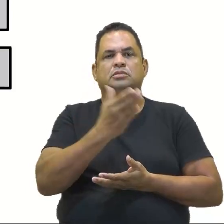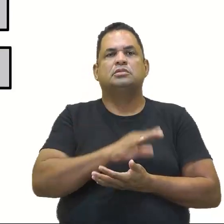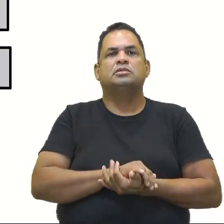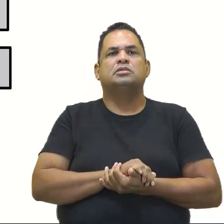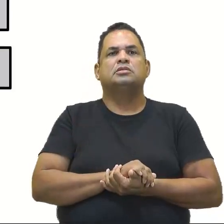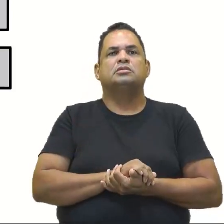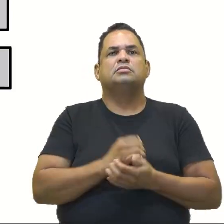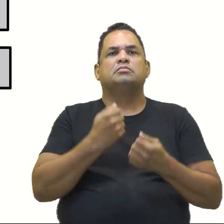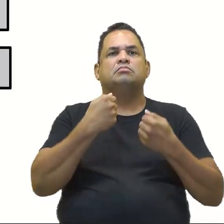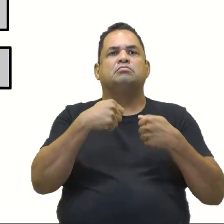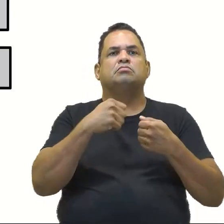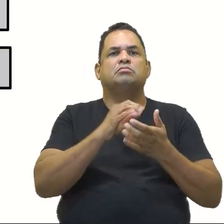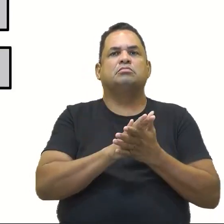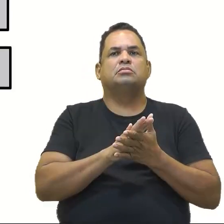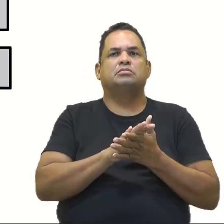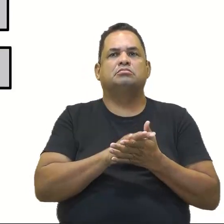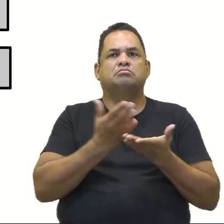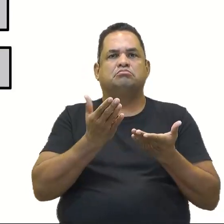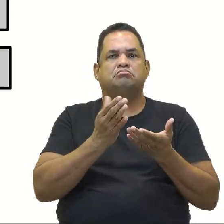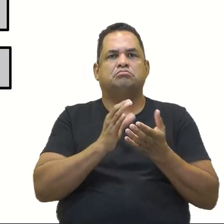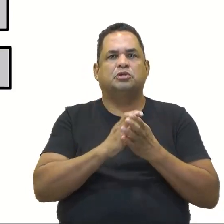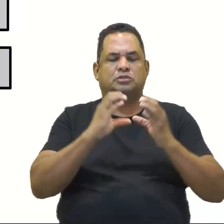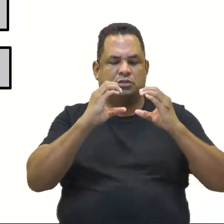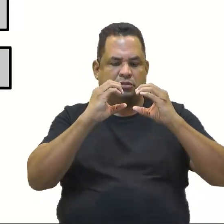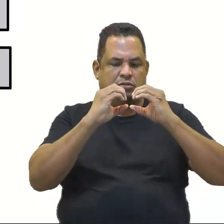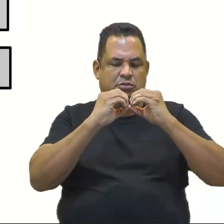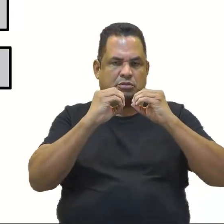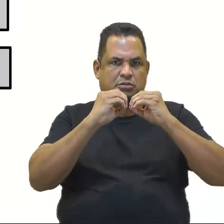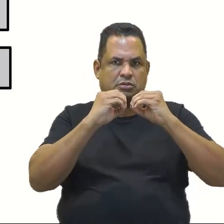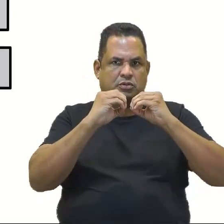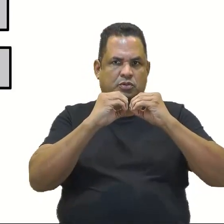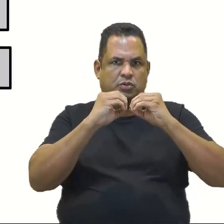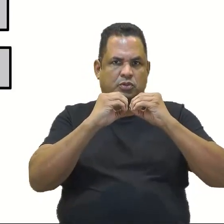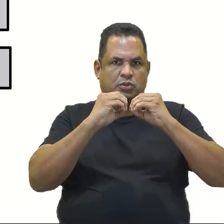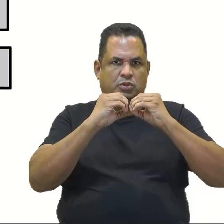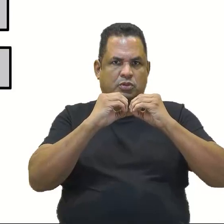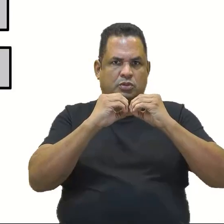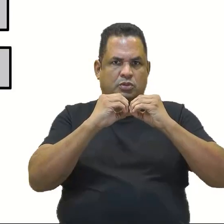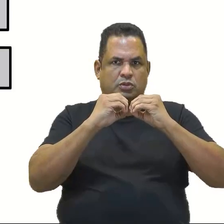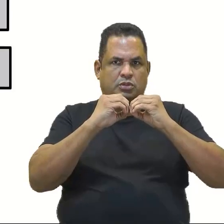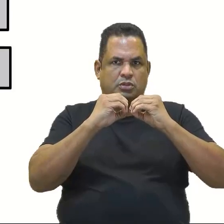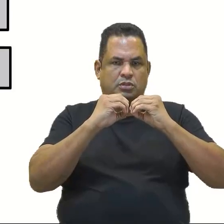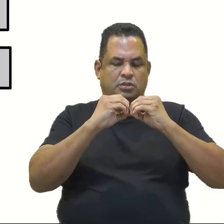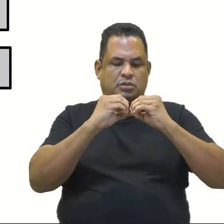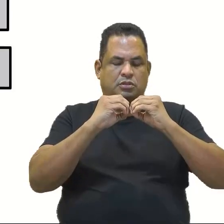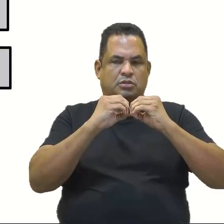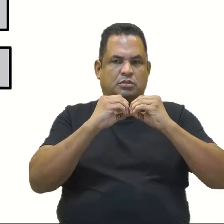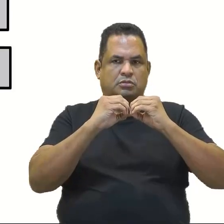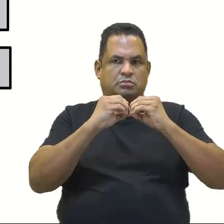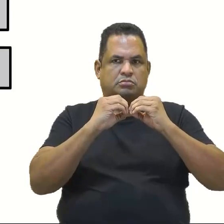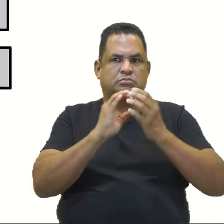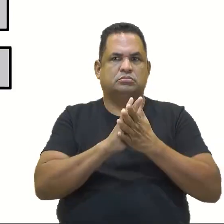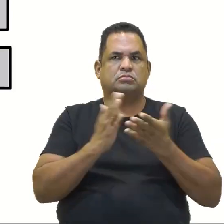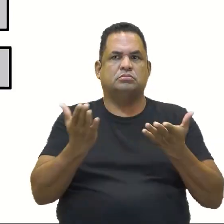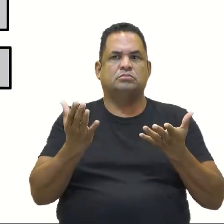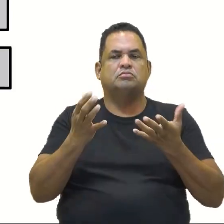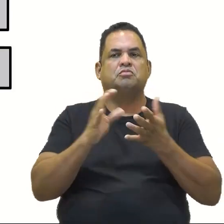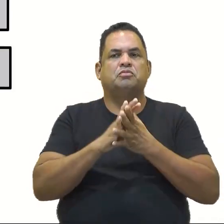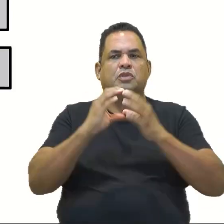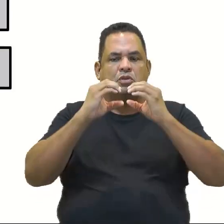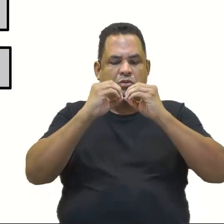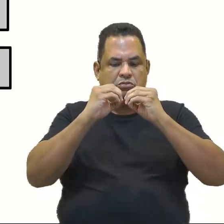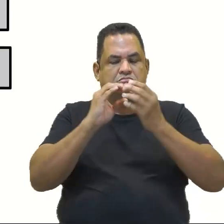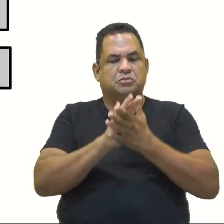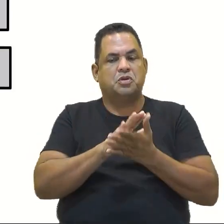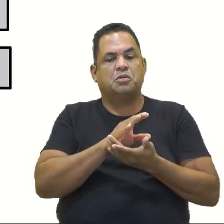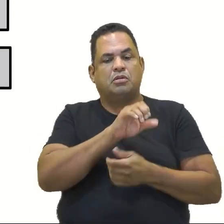a gente pode ter a igualdade de conjuntos, que é praticamente quando a gente tem exatamente o conjunto A pertencendo, né? Igual ao